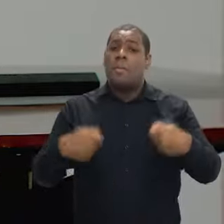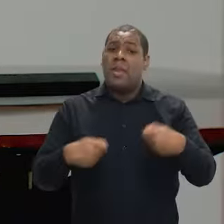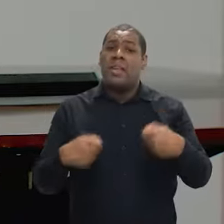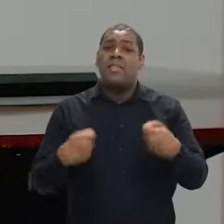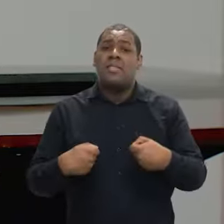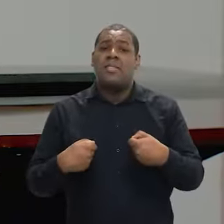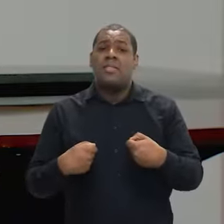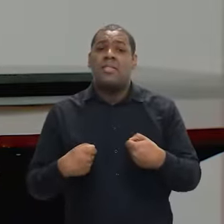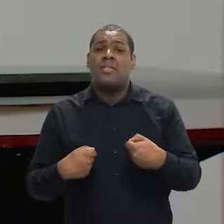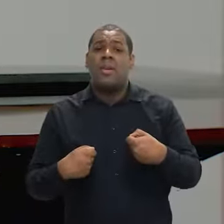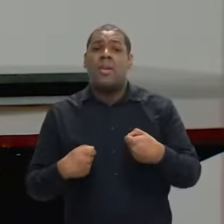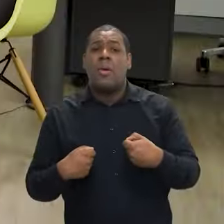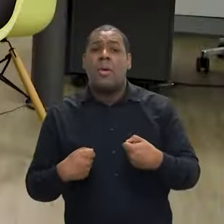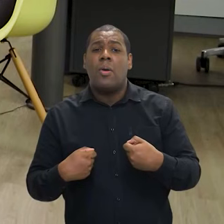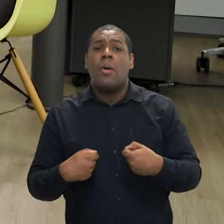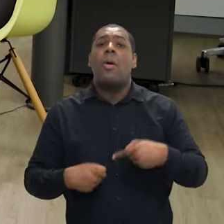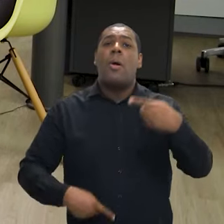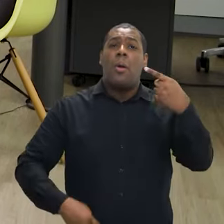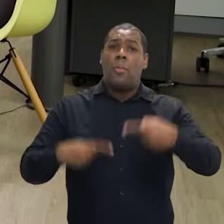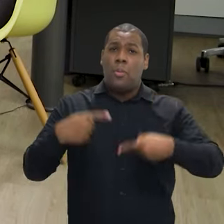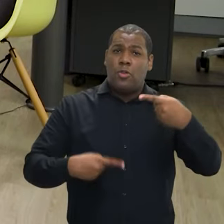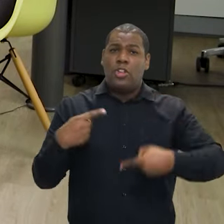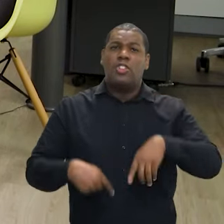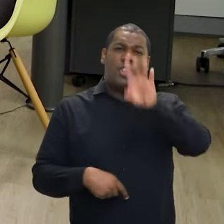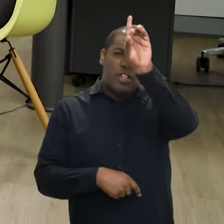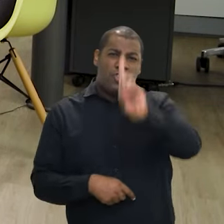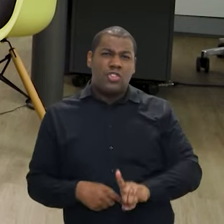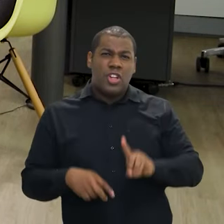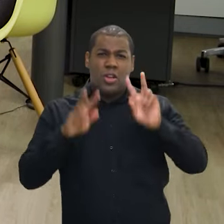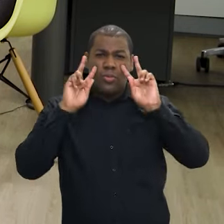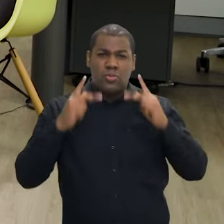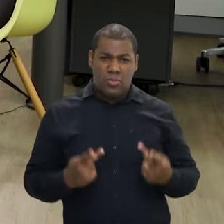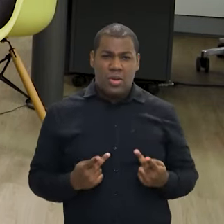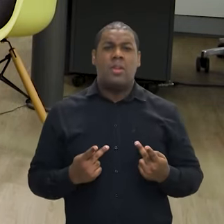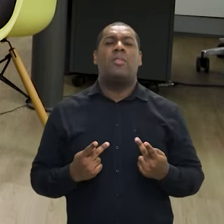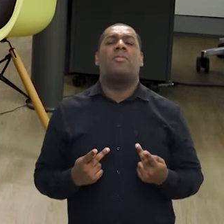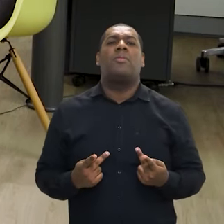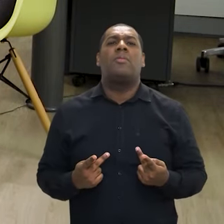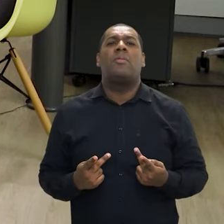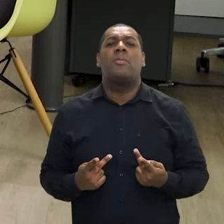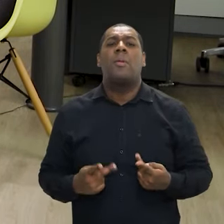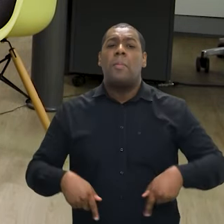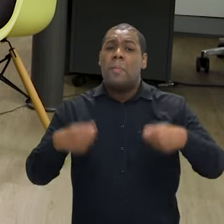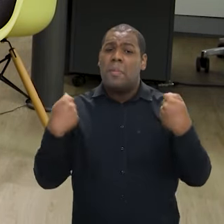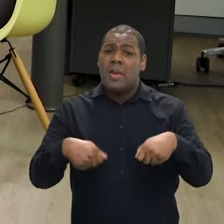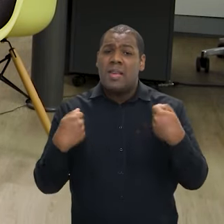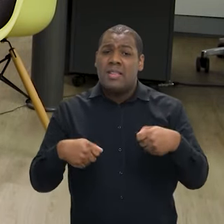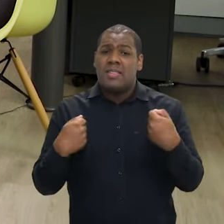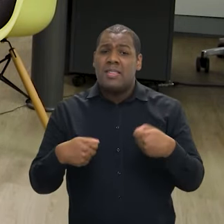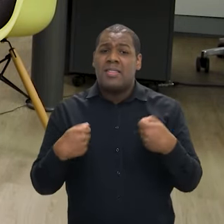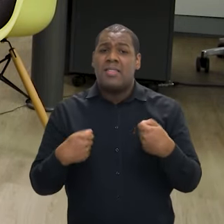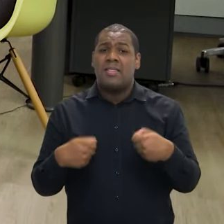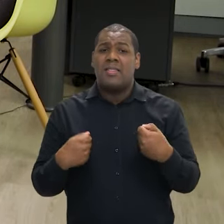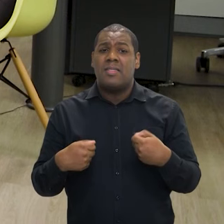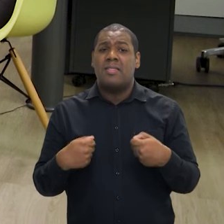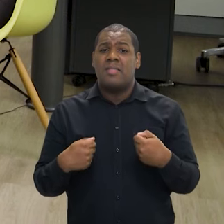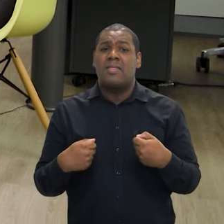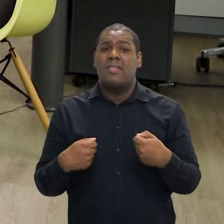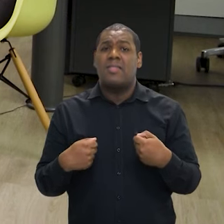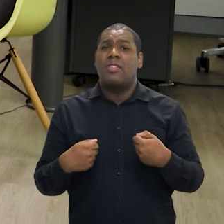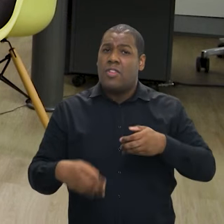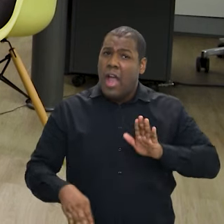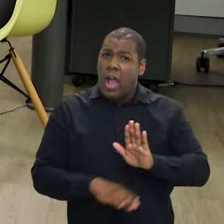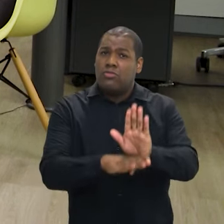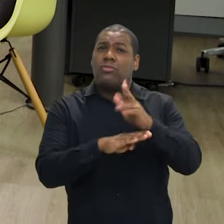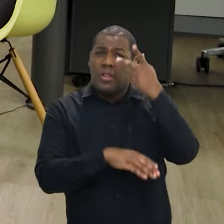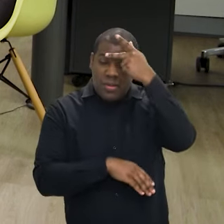entender, definitivamente, né? Para institucionalizar a política de direitos humanos, que política de direitos humanos a gente precisa ver o impacto